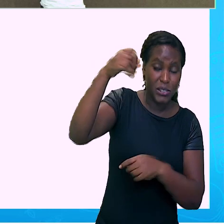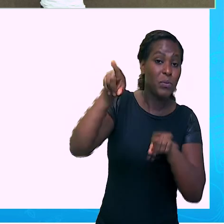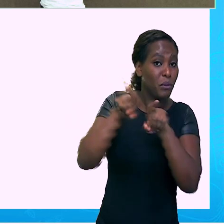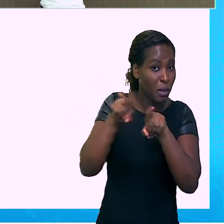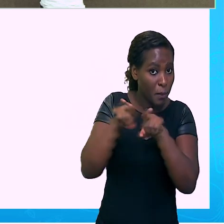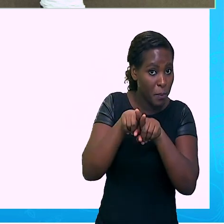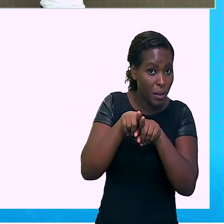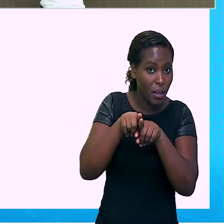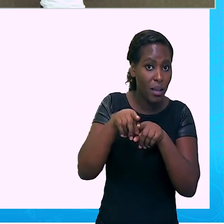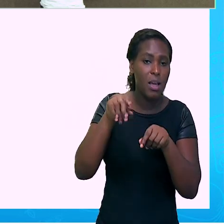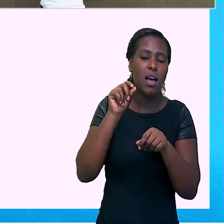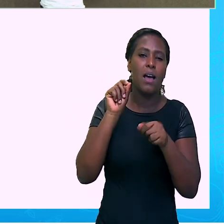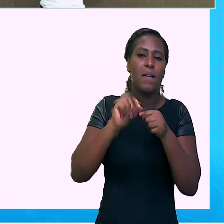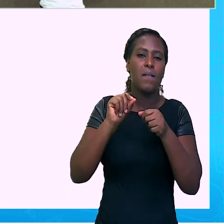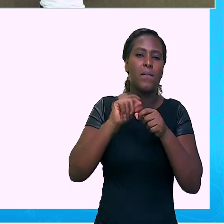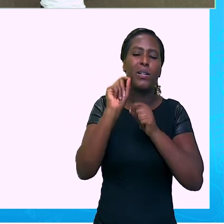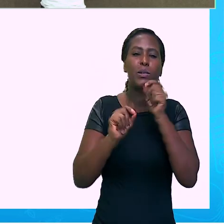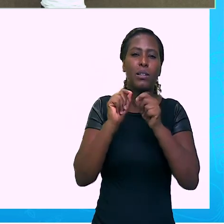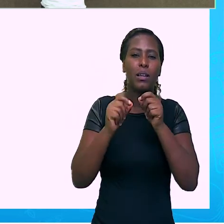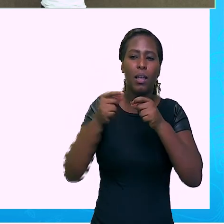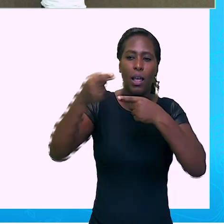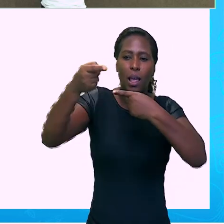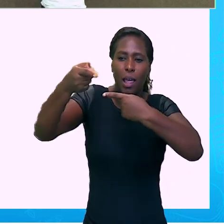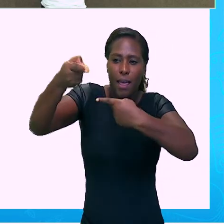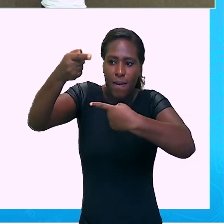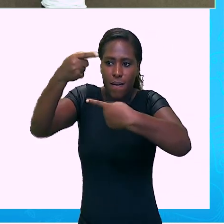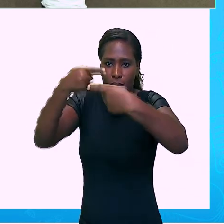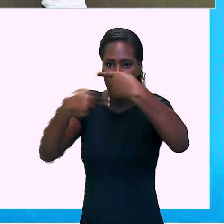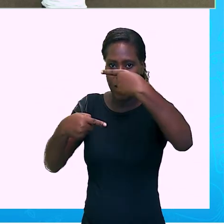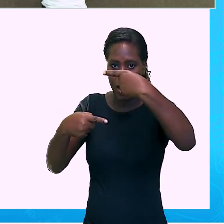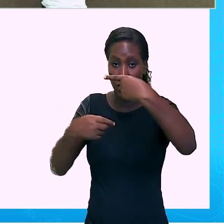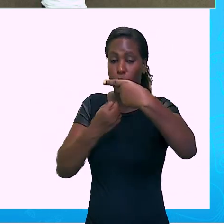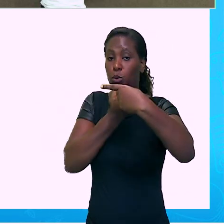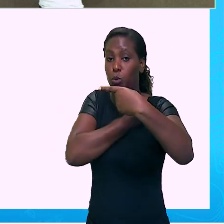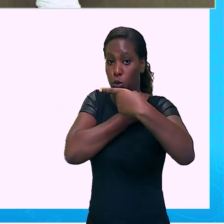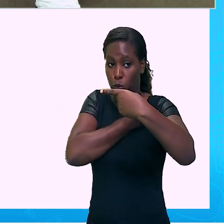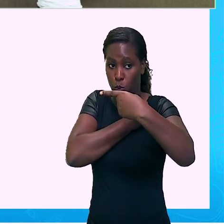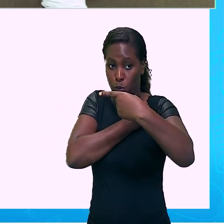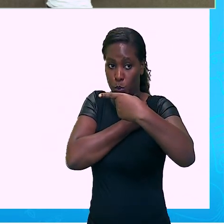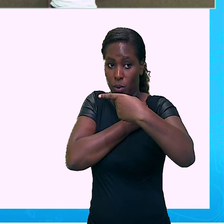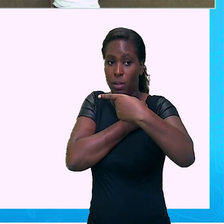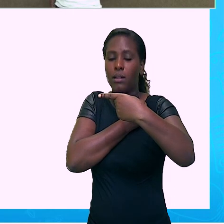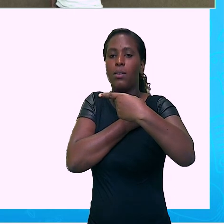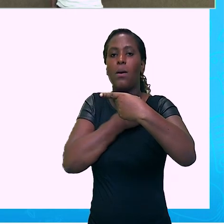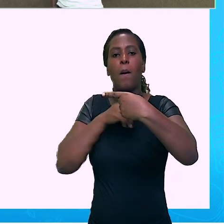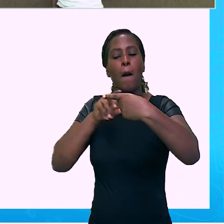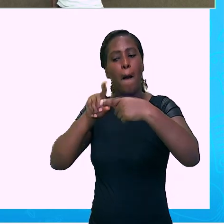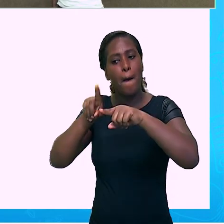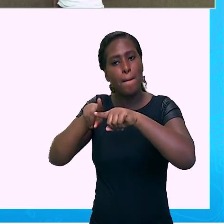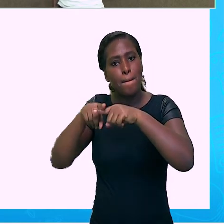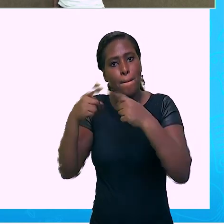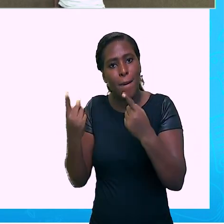conservando o expoente.